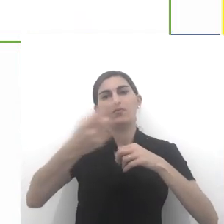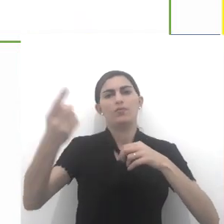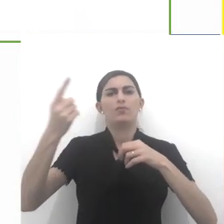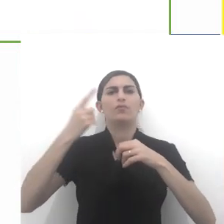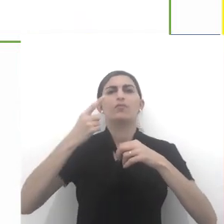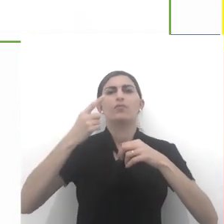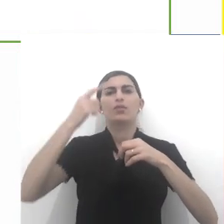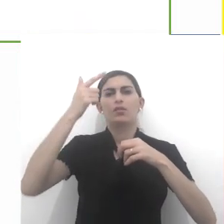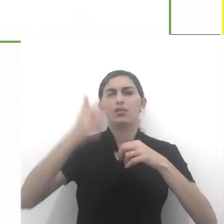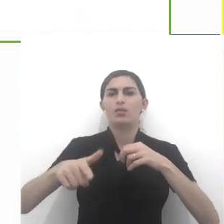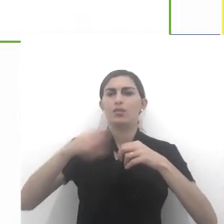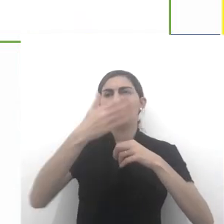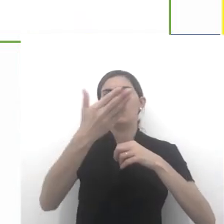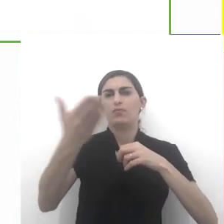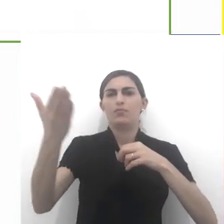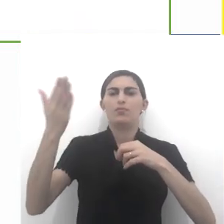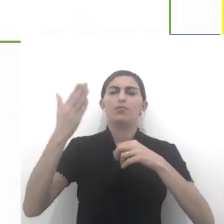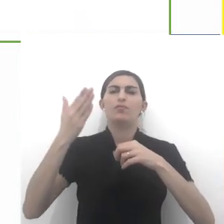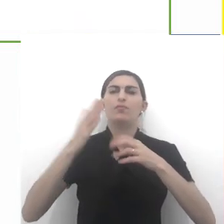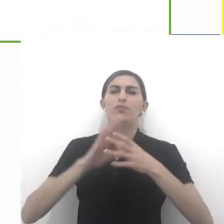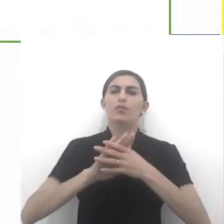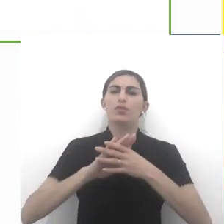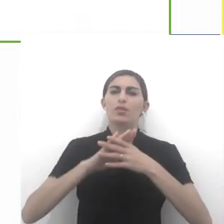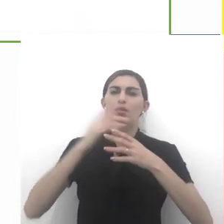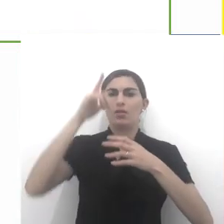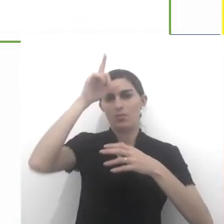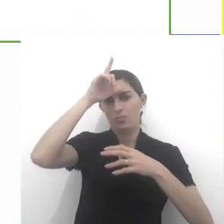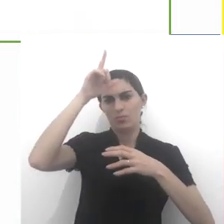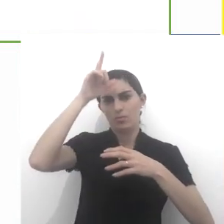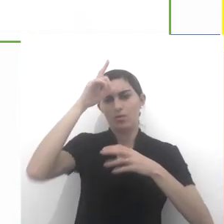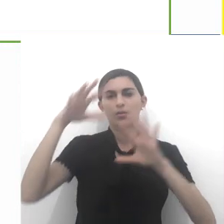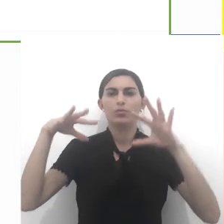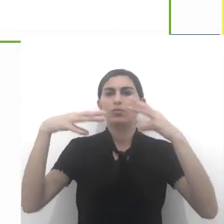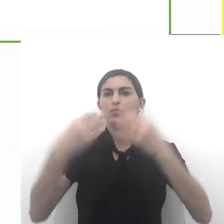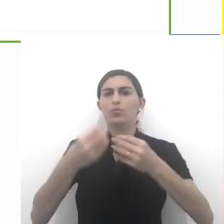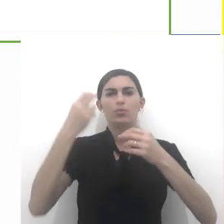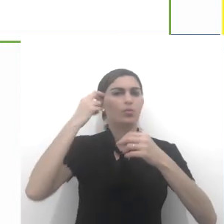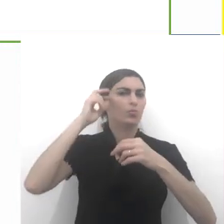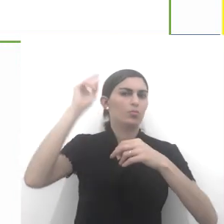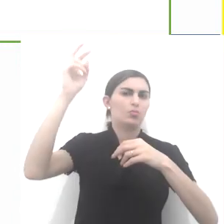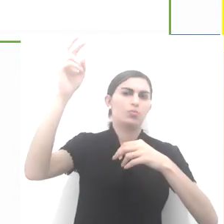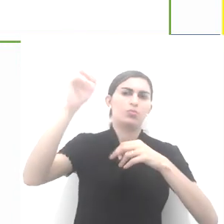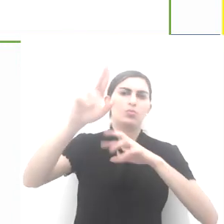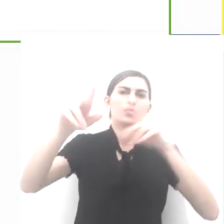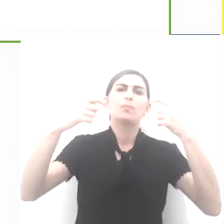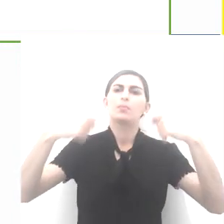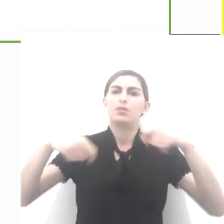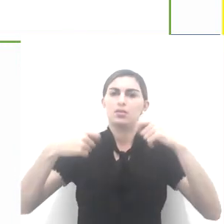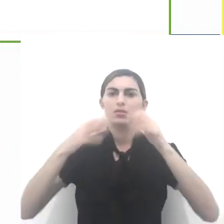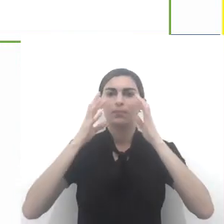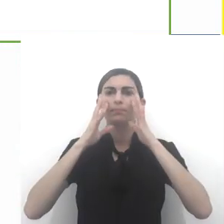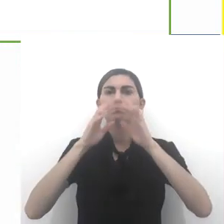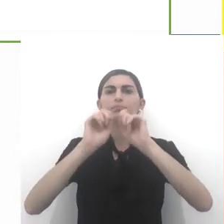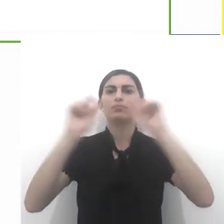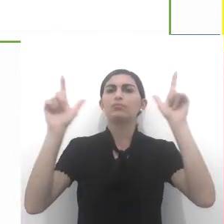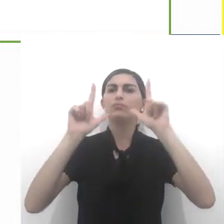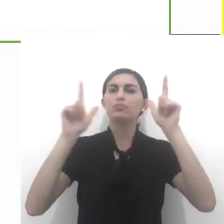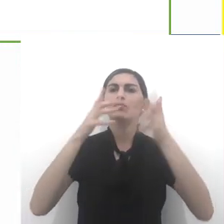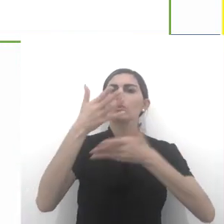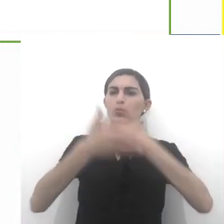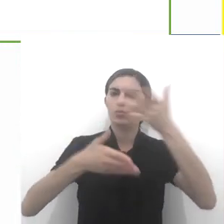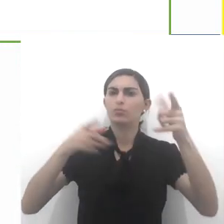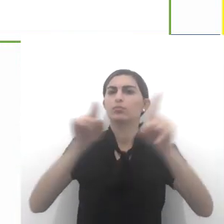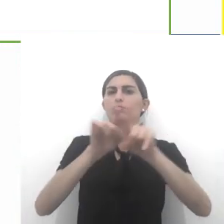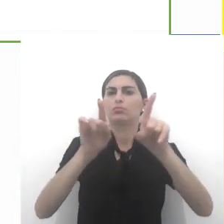observamos, mais uma vez aqui, voltando, o líder em todas as culturas precisa estar atento ao